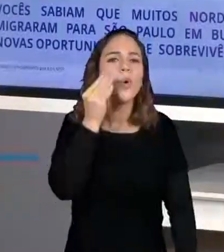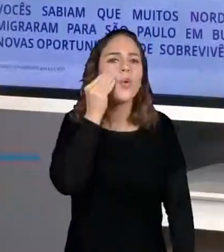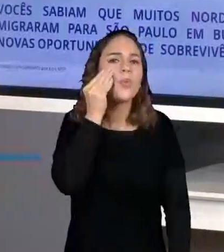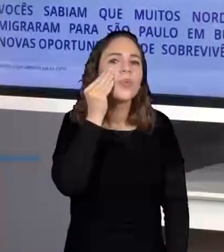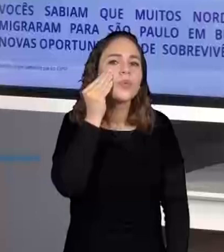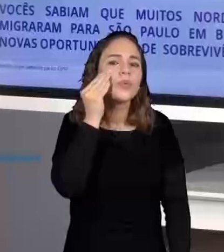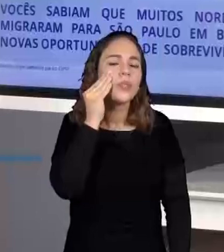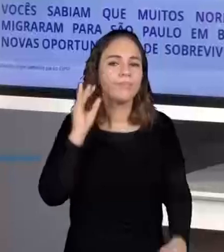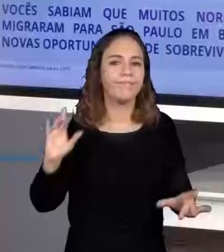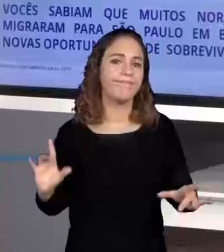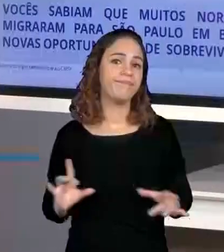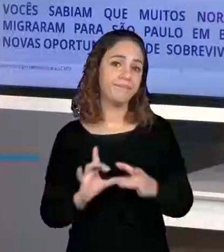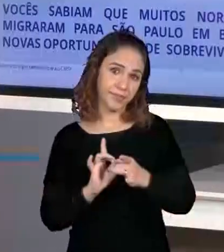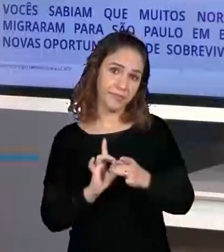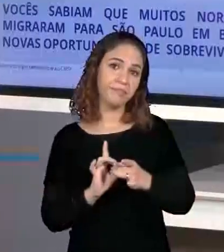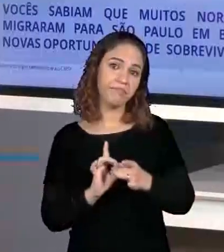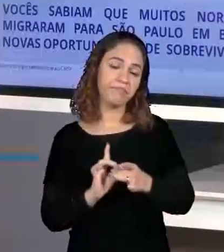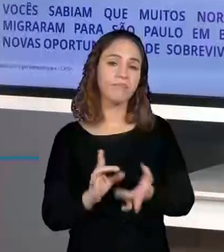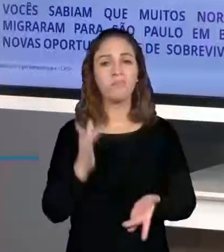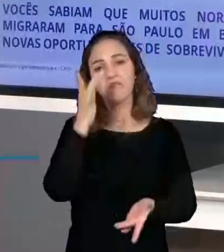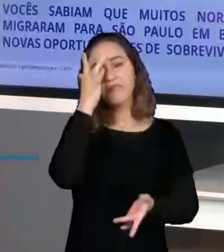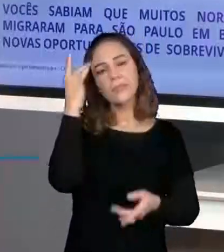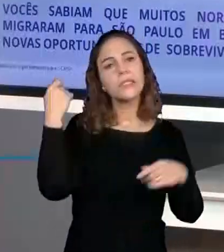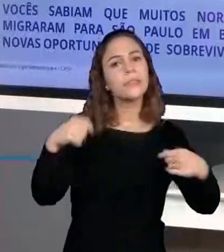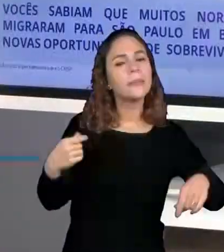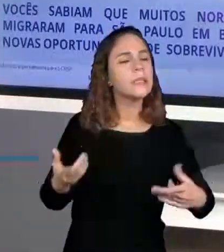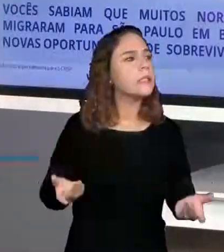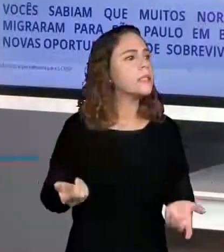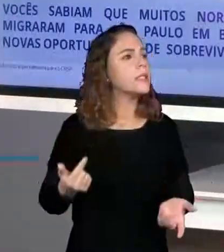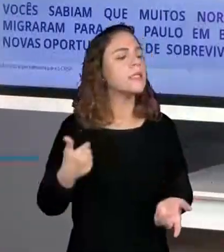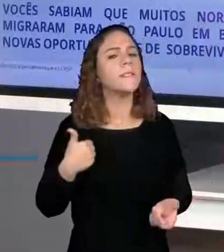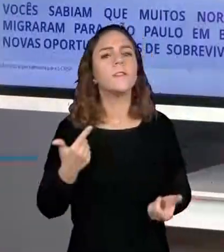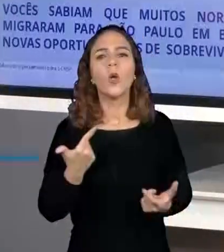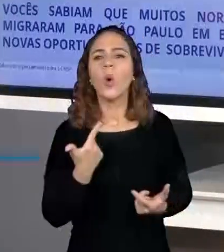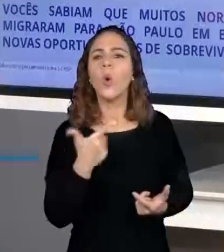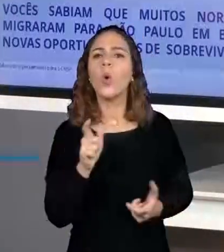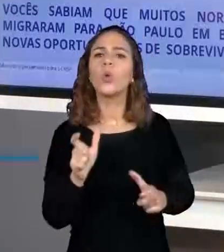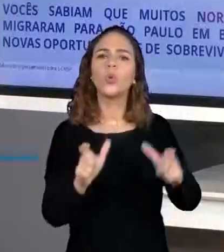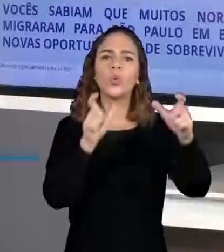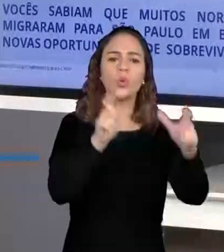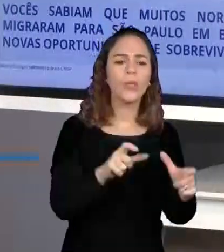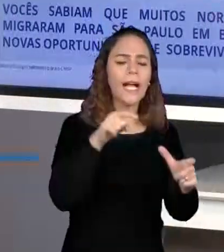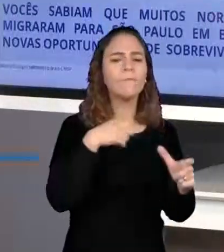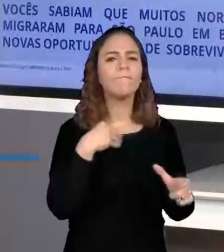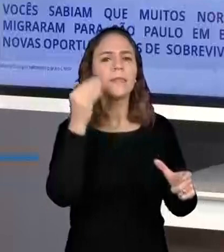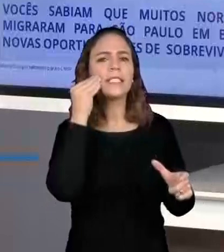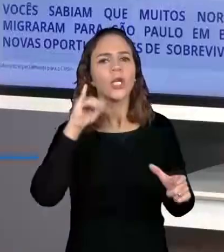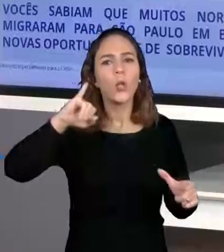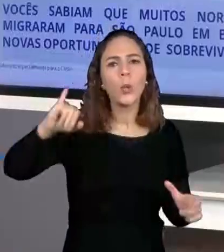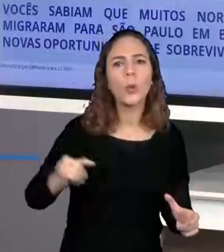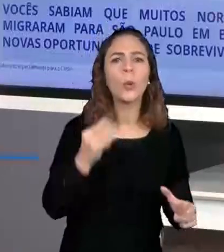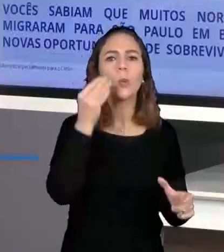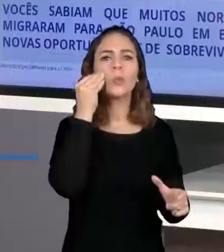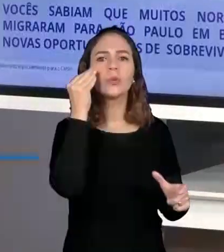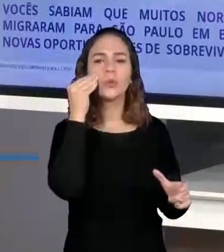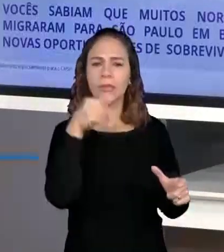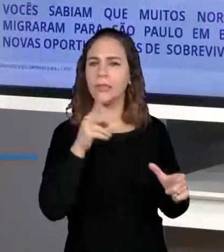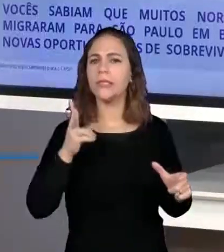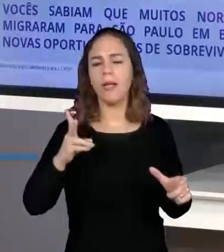essa pessoa precisa buscar uma oportunidade em outro lugar. Então, sempre está ligado aí a